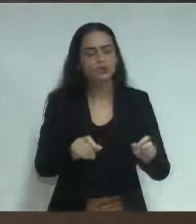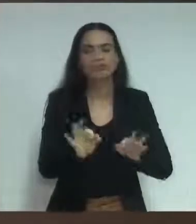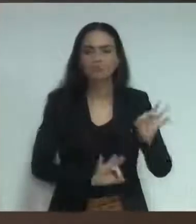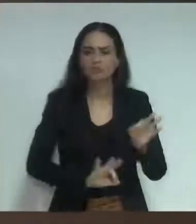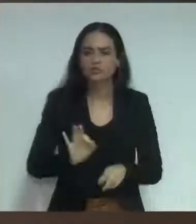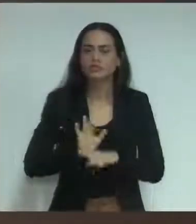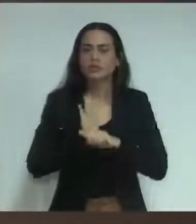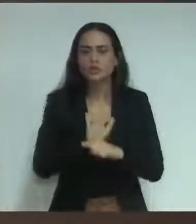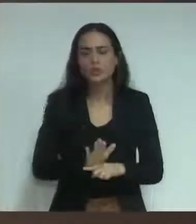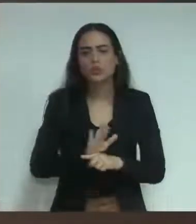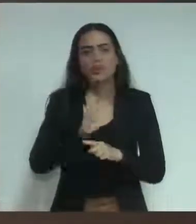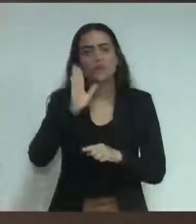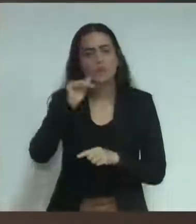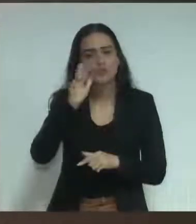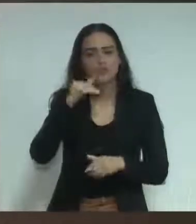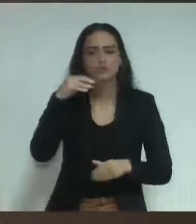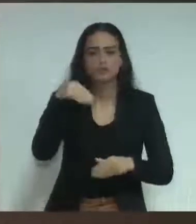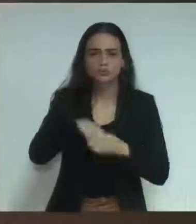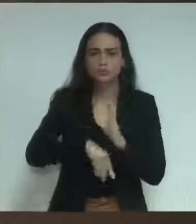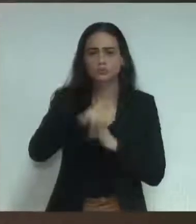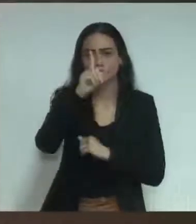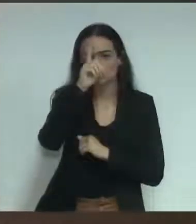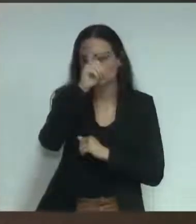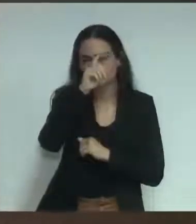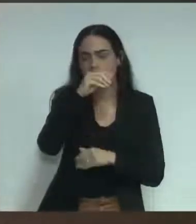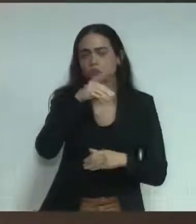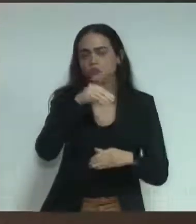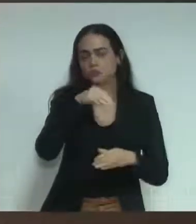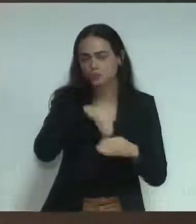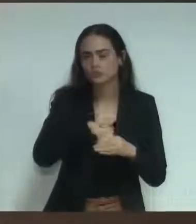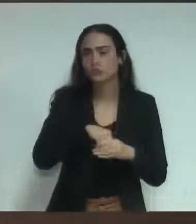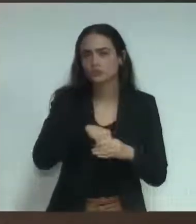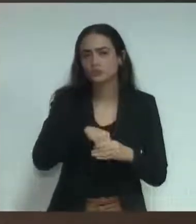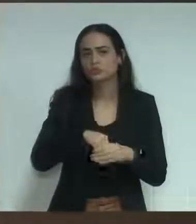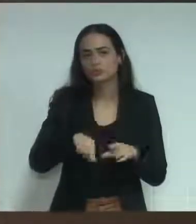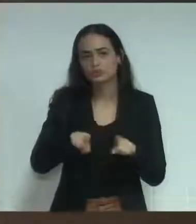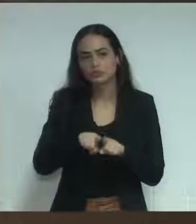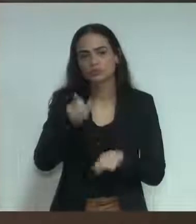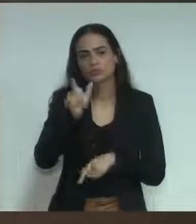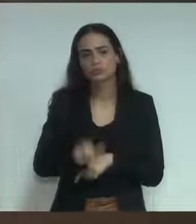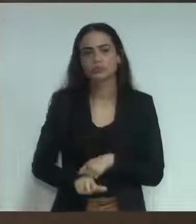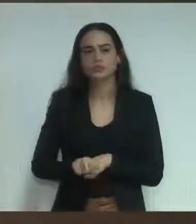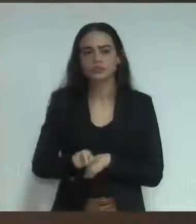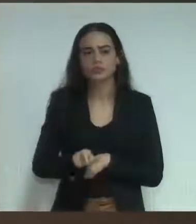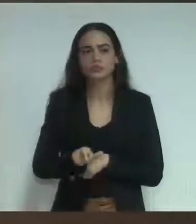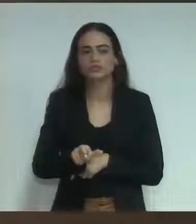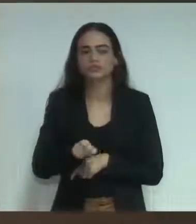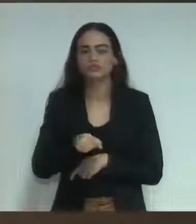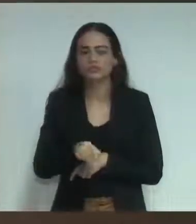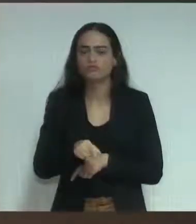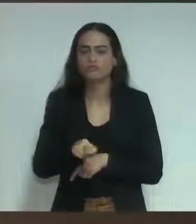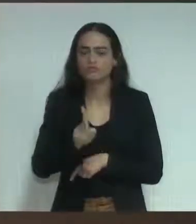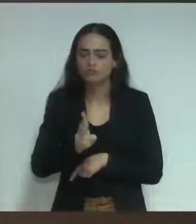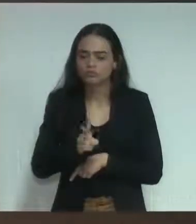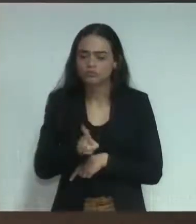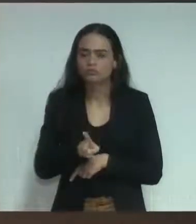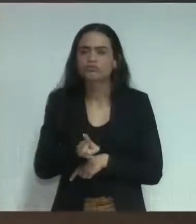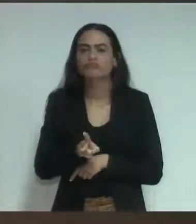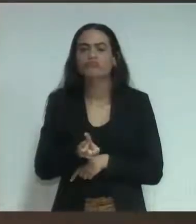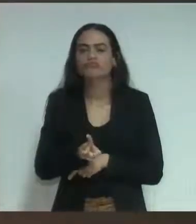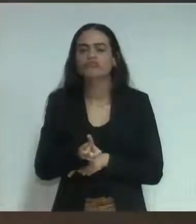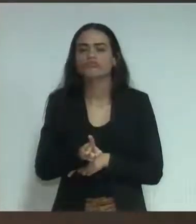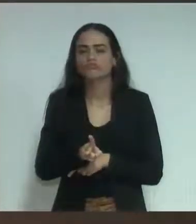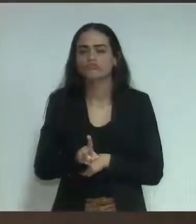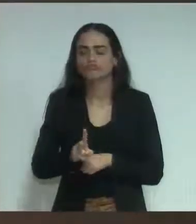funcionários da Santa Casa, a provedora, a Marta Elisa, que também teve uma atitude de